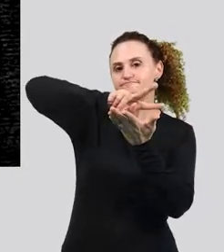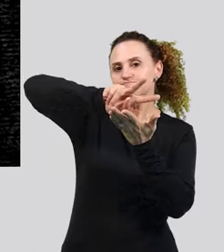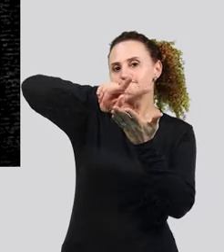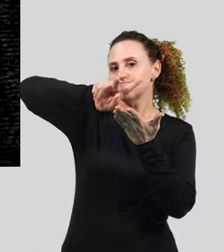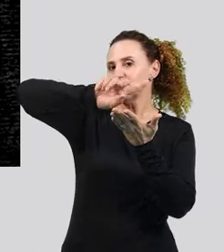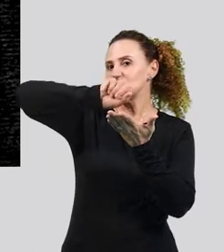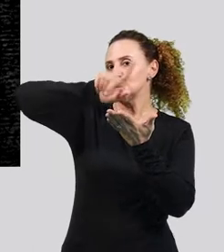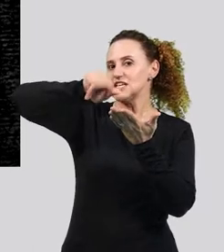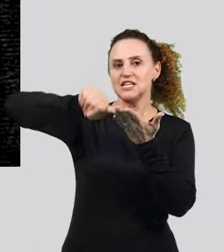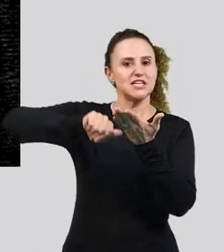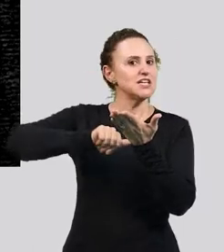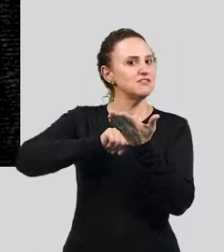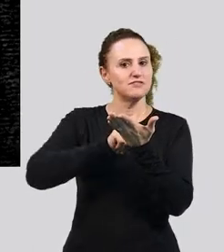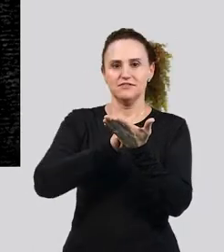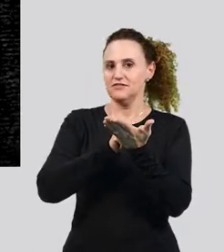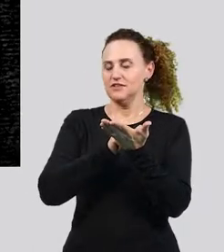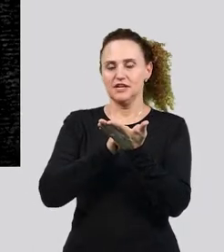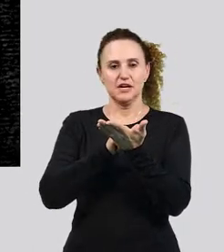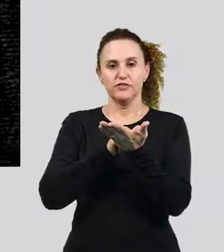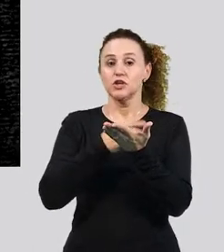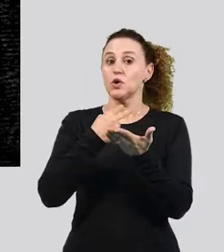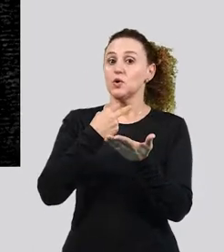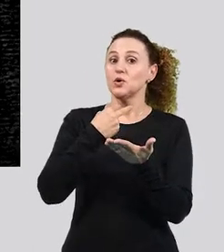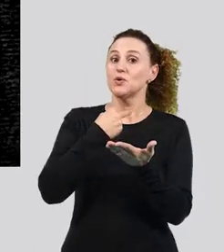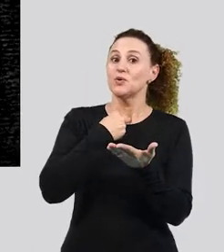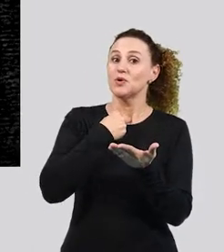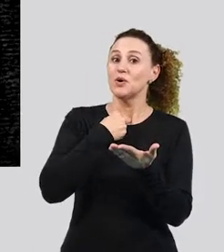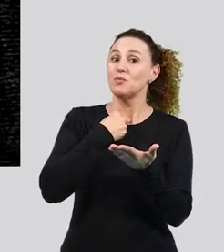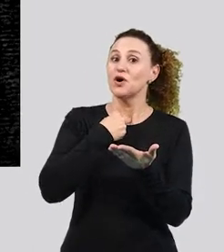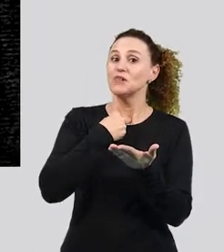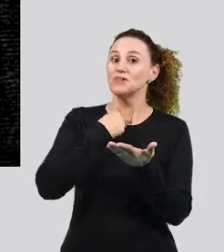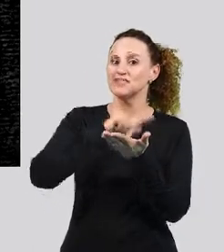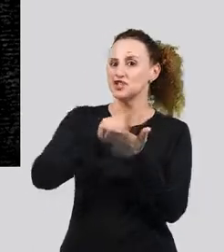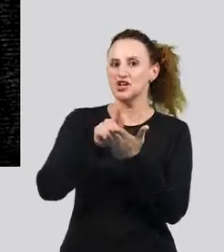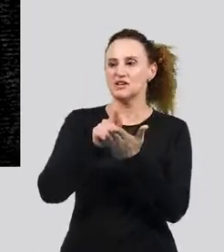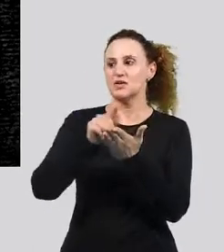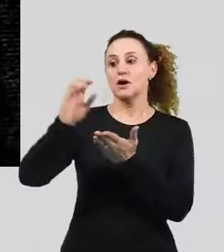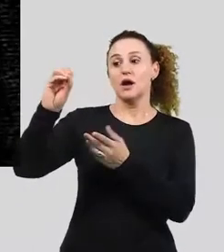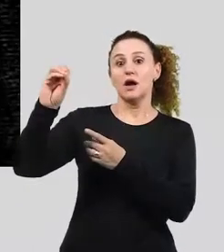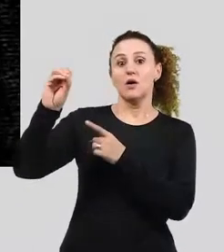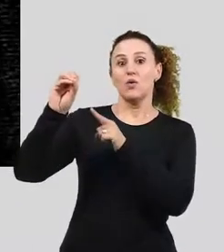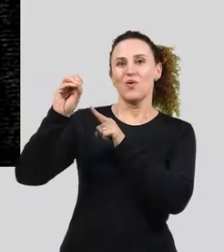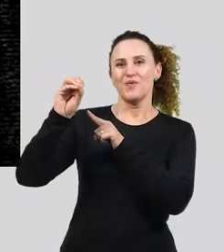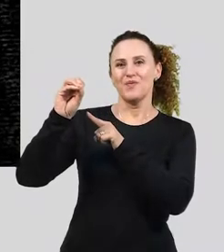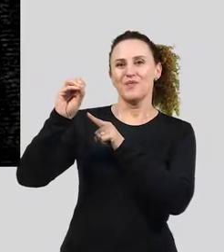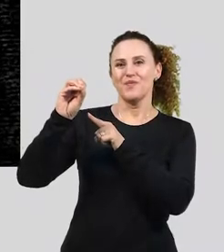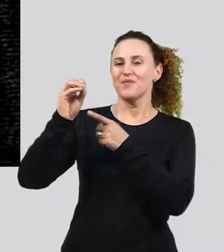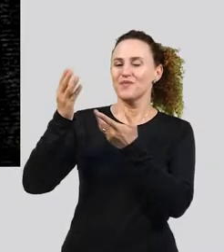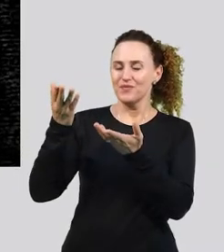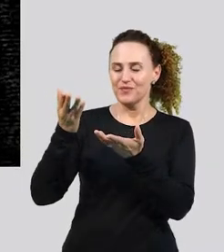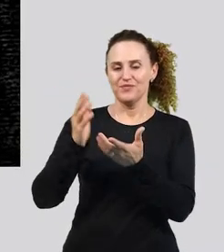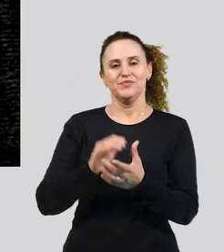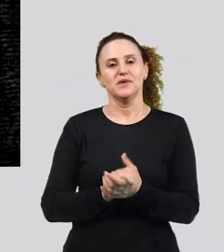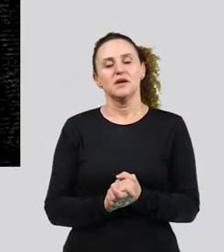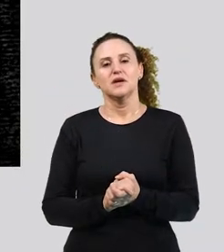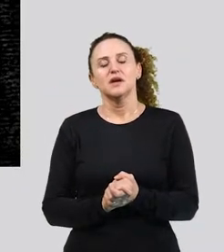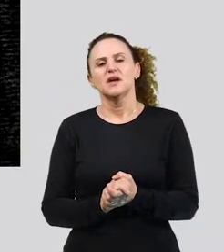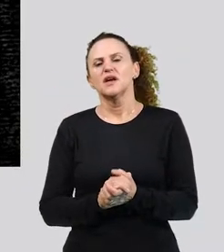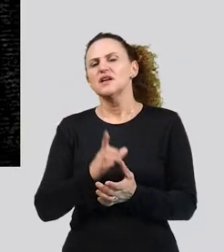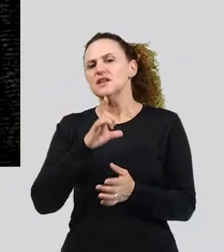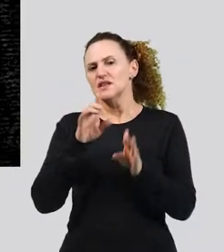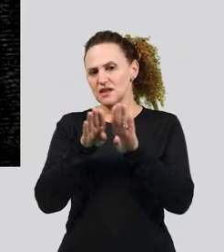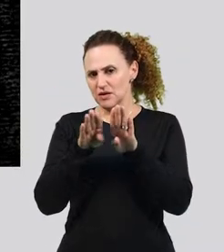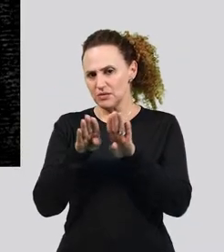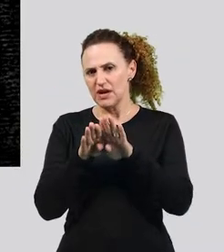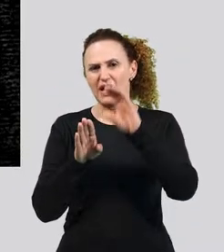esse o não pode ser gênero. É uma outra classe de palavra. Tá? A conjunção do mesmo jeito. Quais